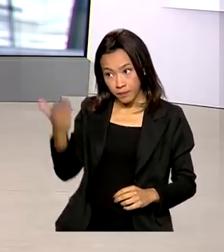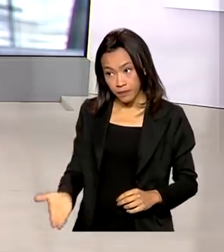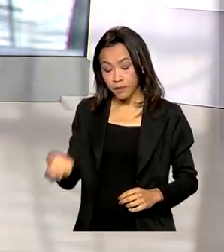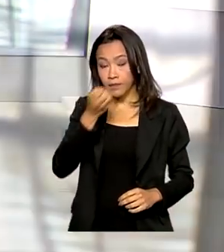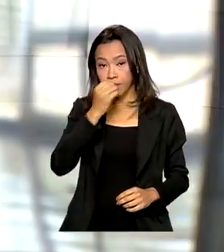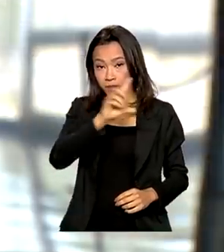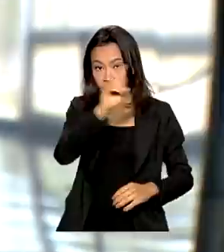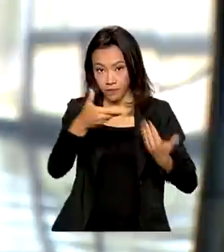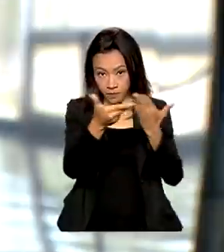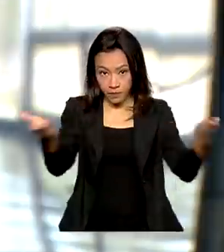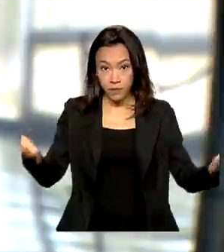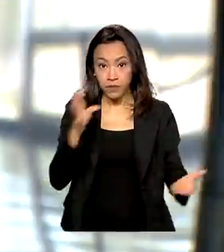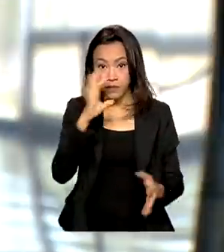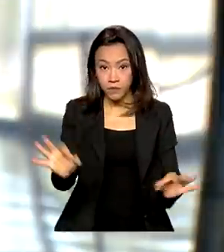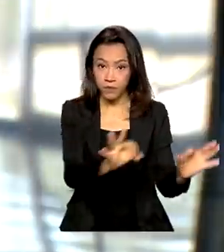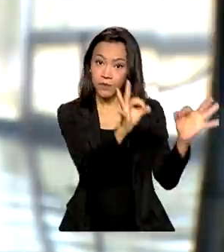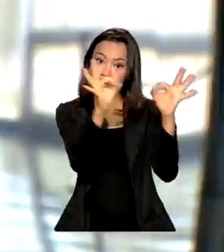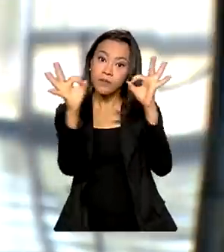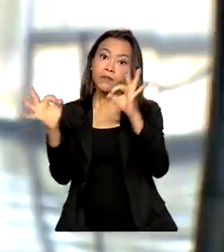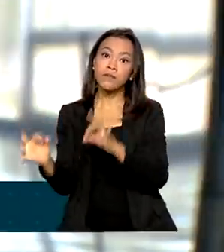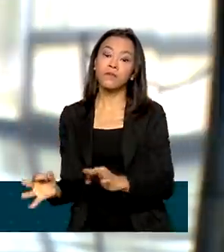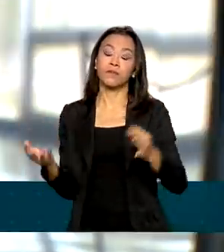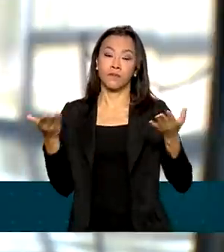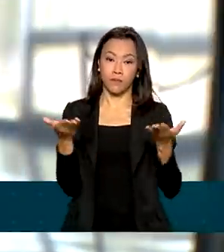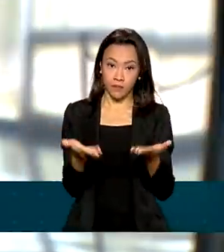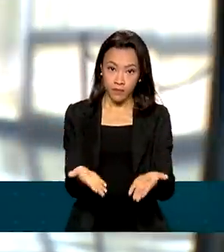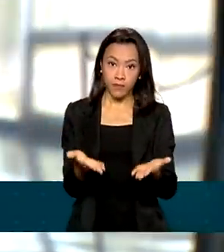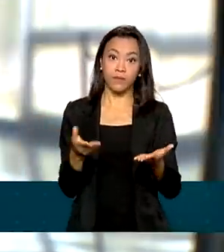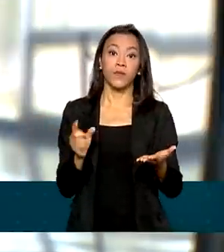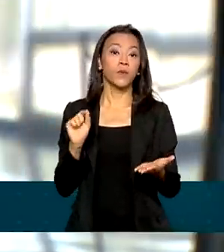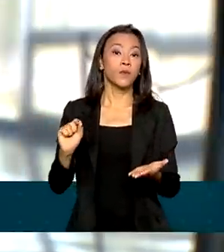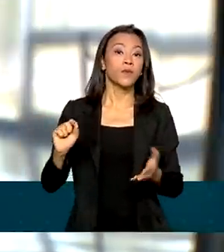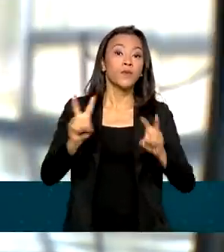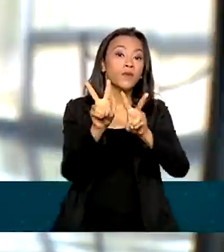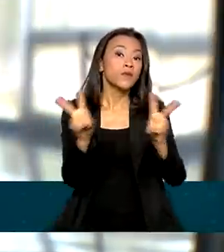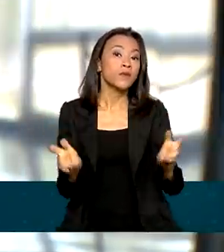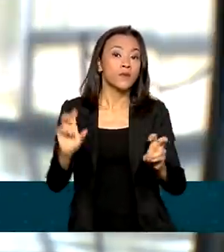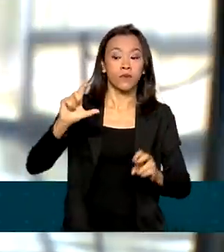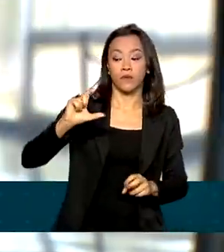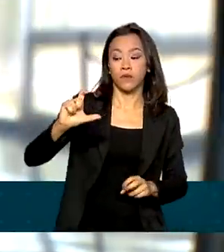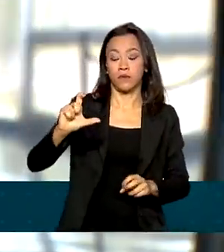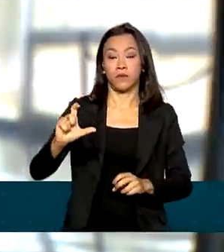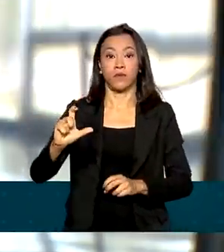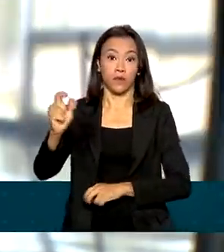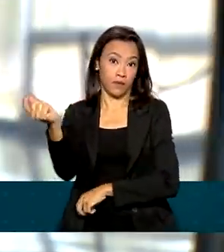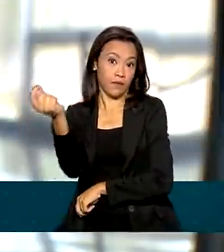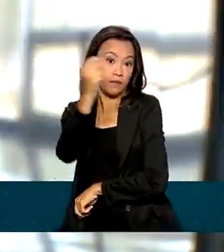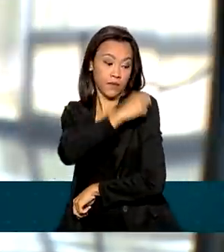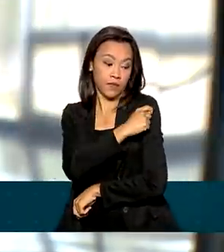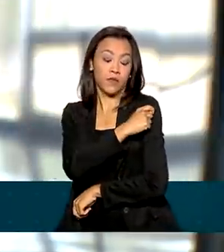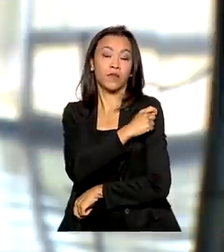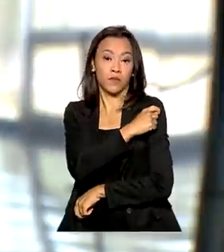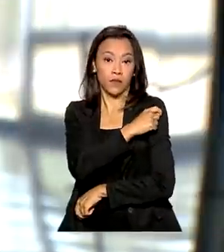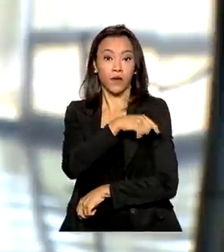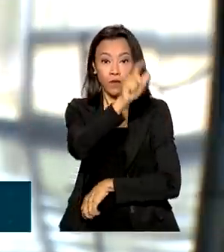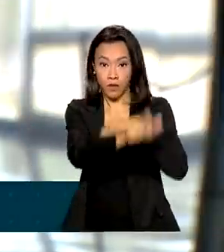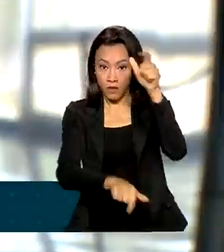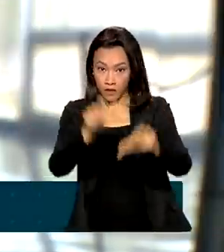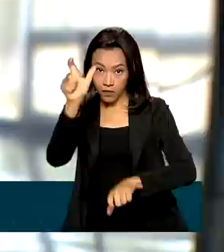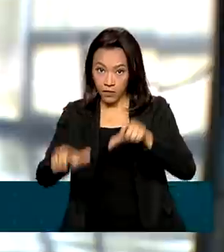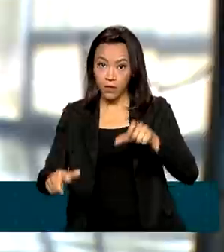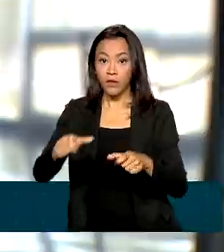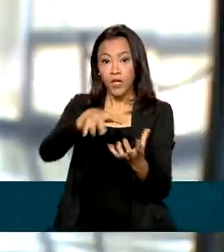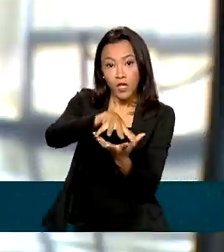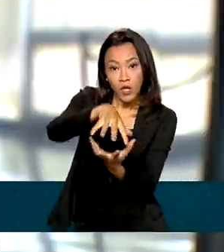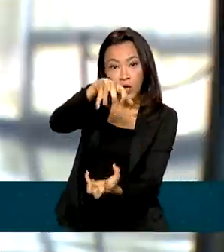e bom dia a todos que nos acompanham nessa aplicação. Essa dose da vacina contra a Covid-19 em idosos com mais de 60